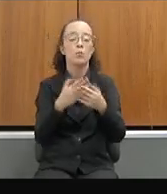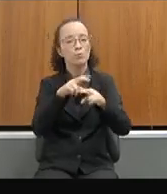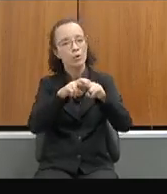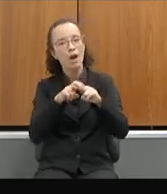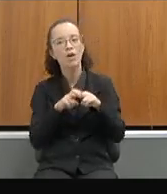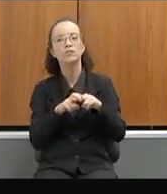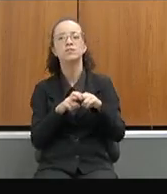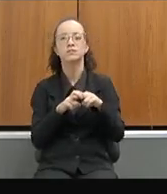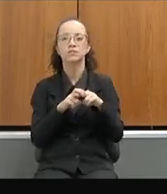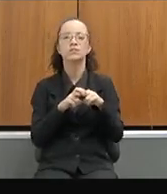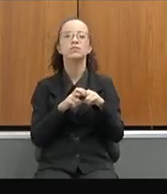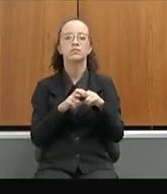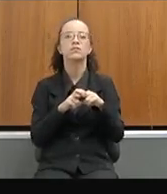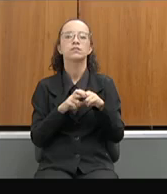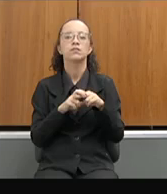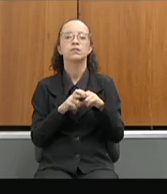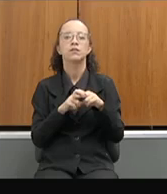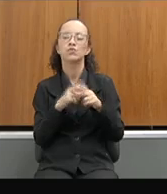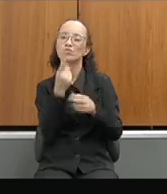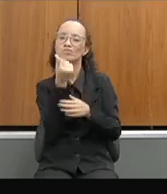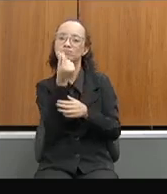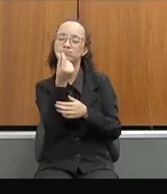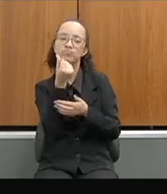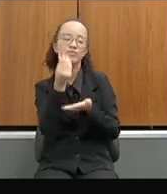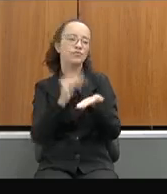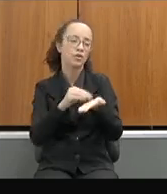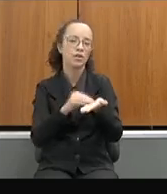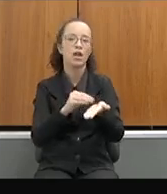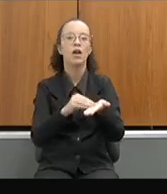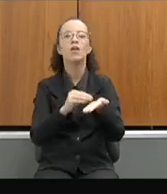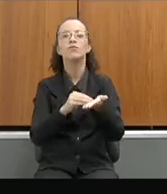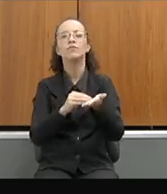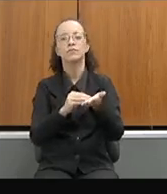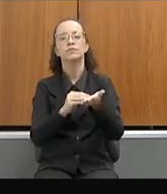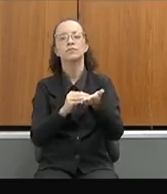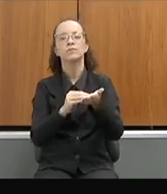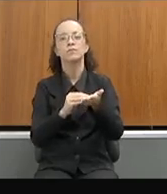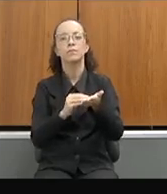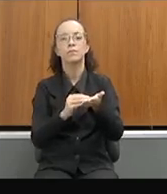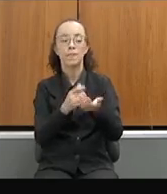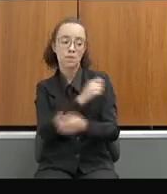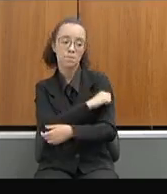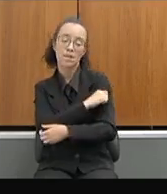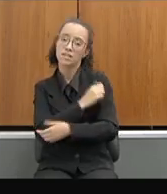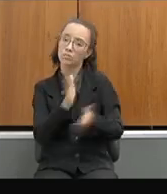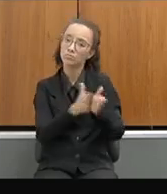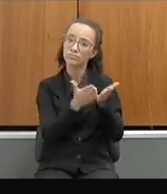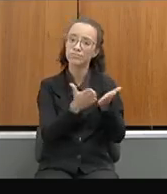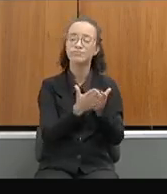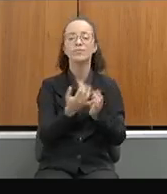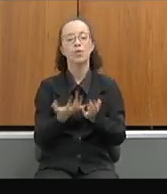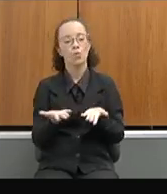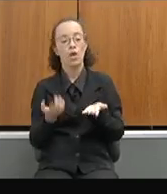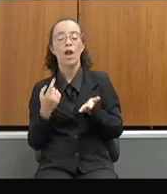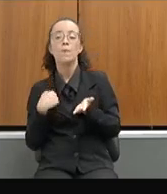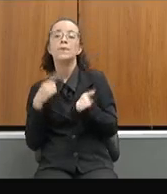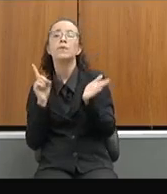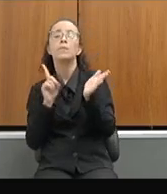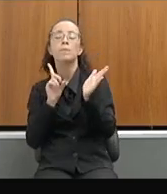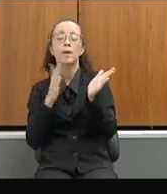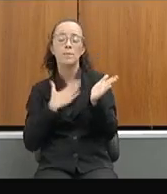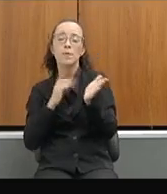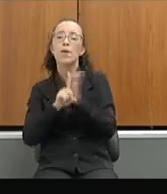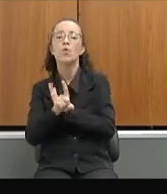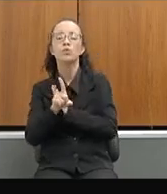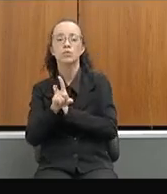da baixa condição ou quase nenhuma condição que o Estado deu para esses alunos. Minha pergunta tem a ver com o que o